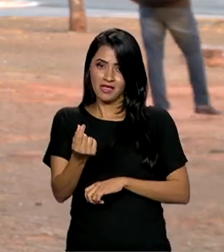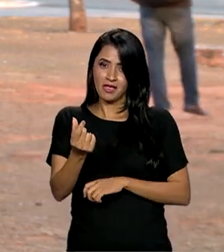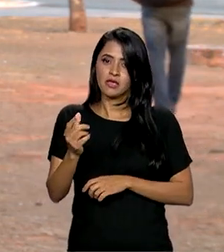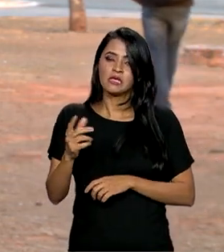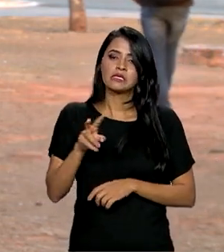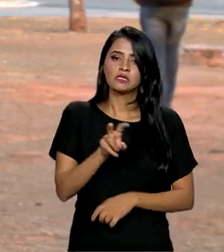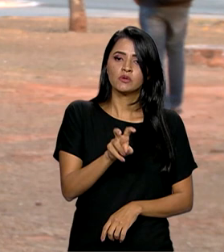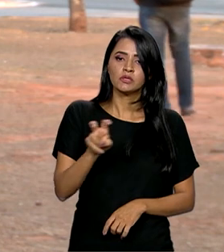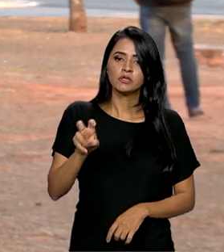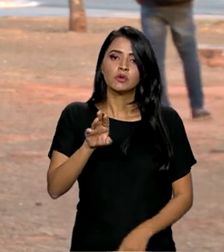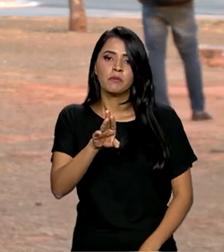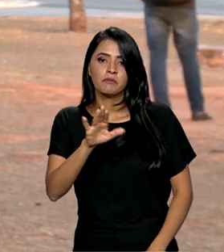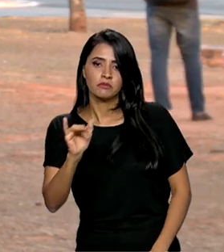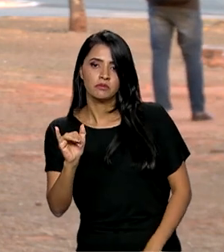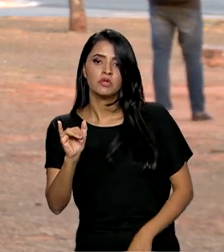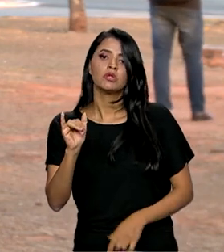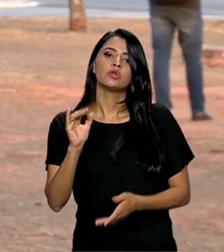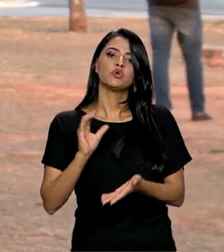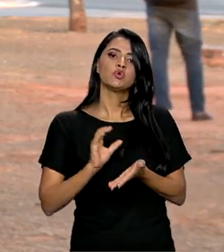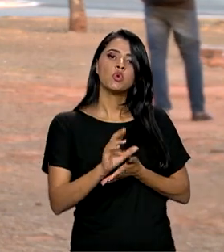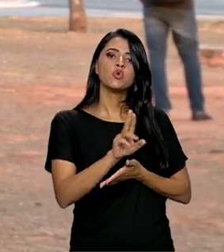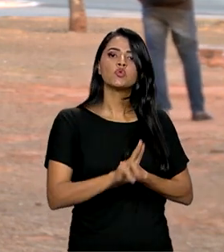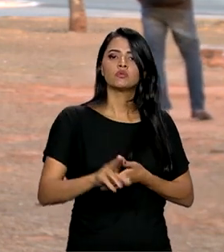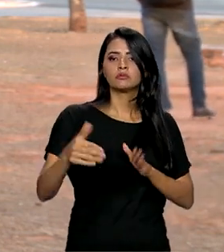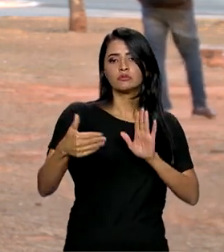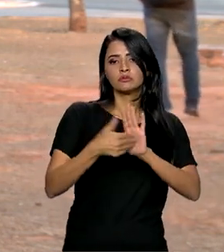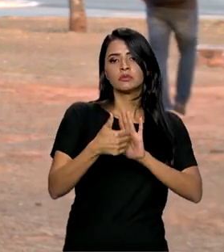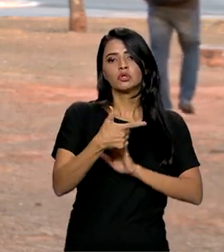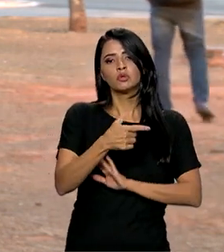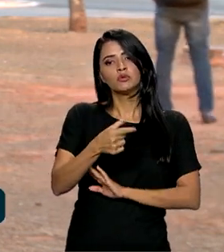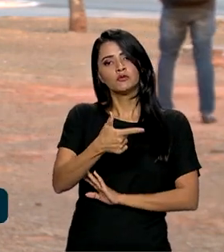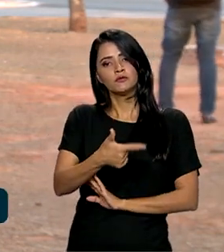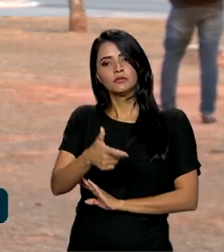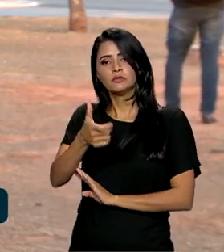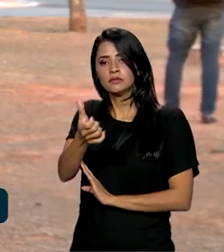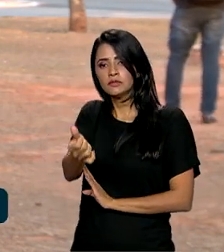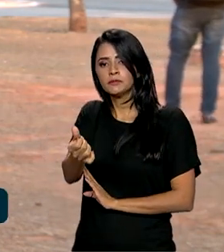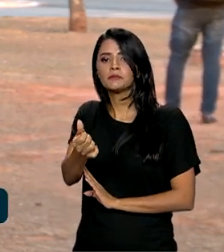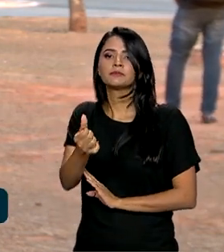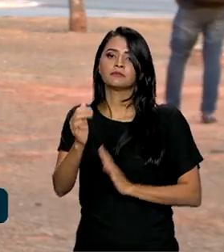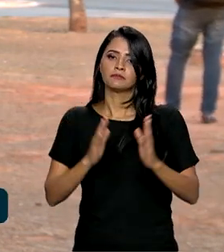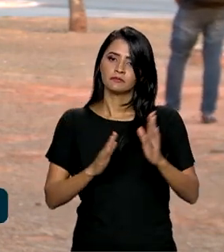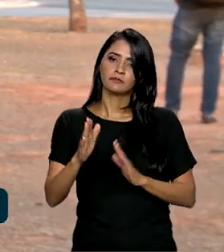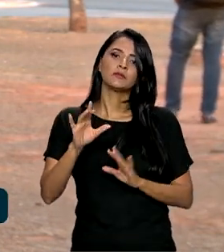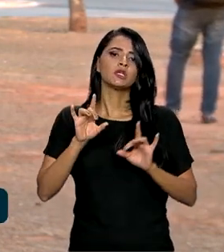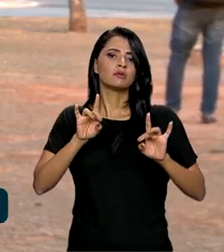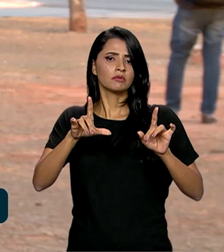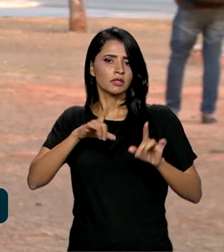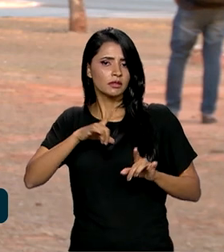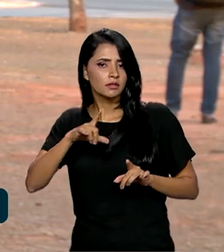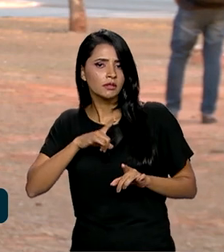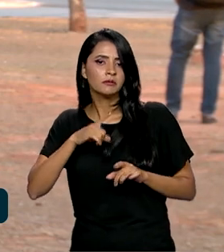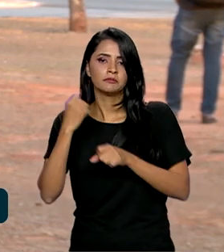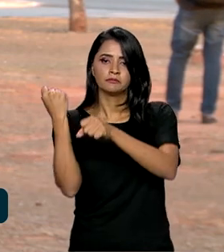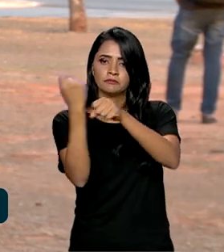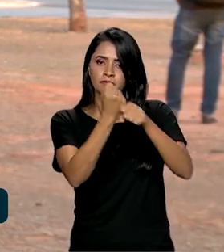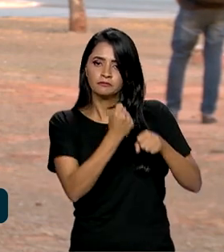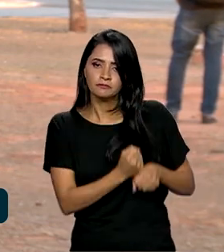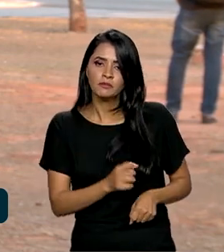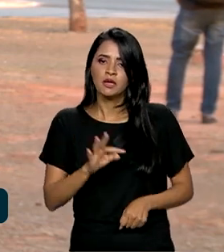$ 55 bilhões deverão ser aplicados até 2026. Entre os destaques está a construção da